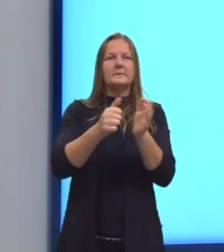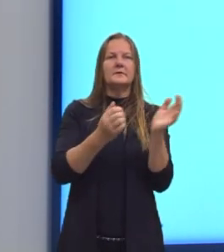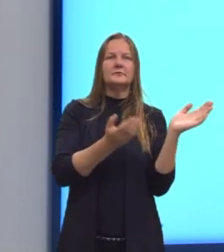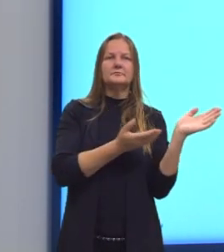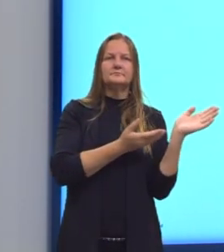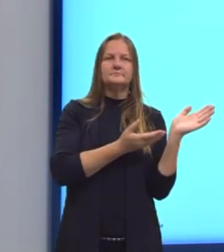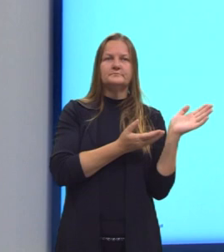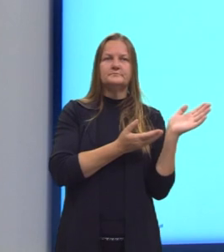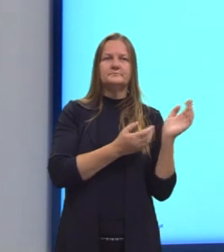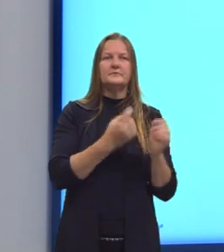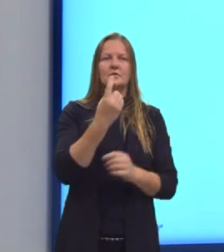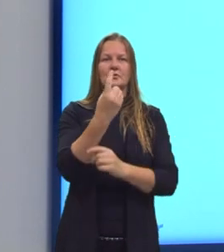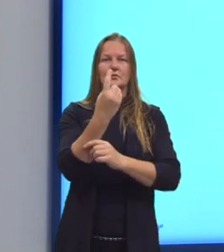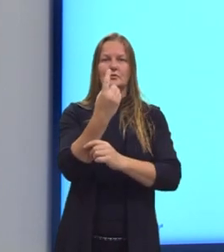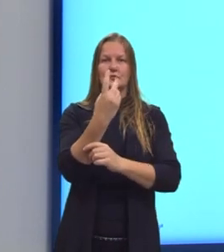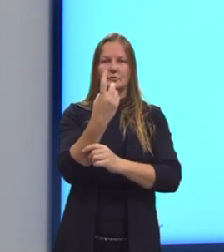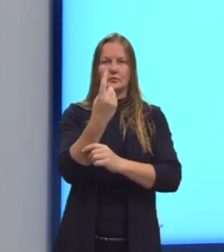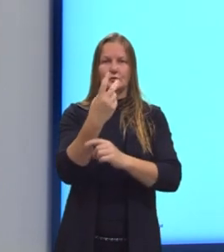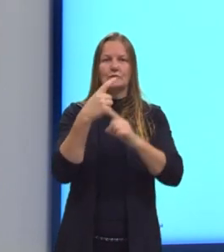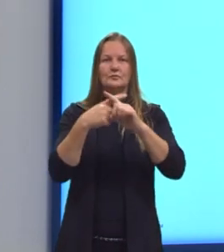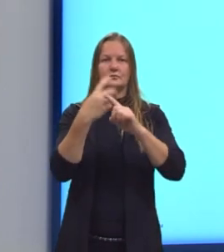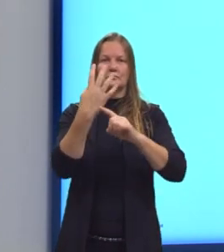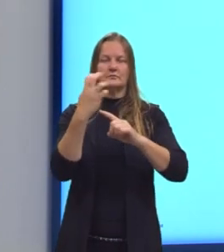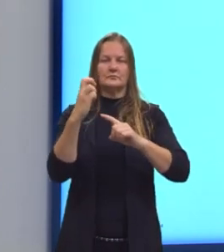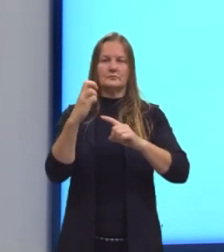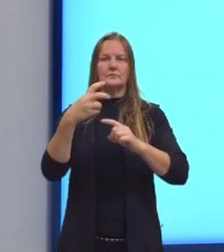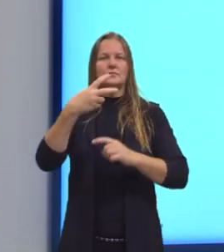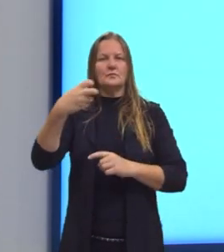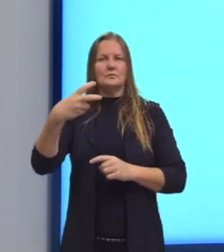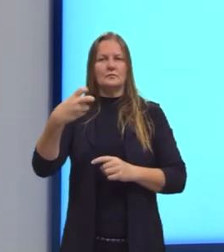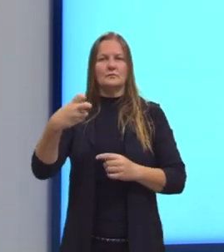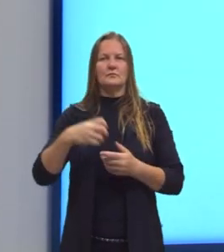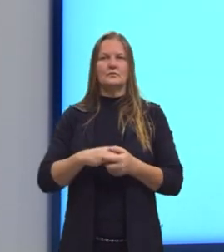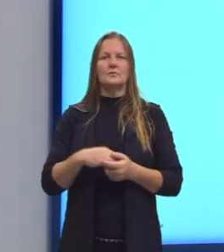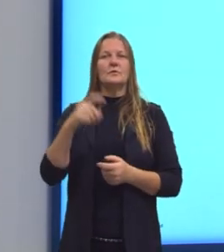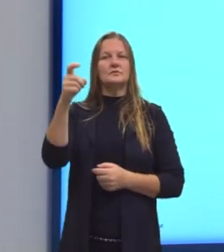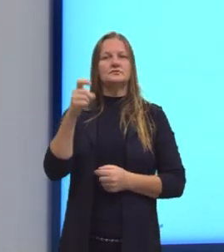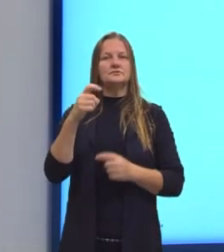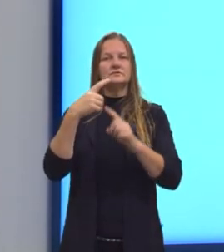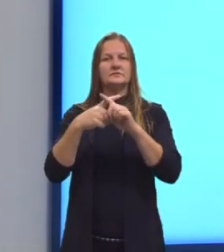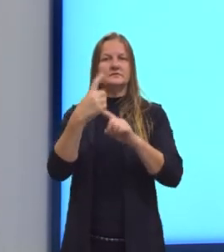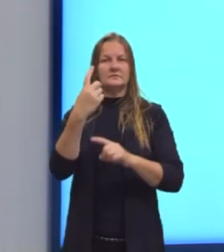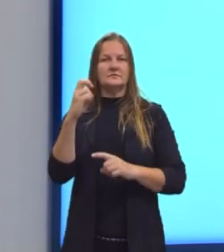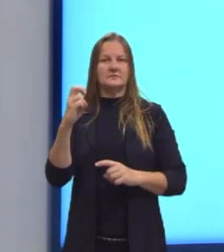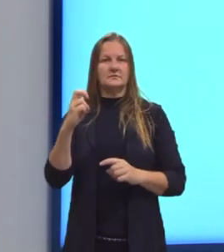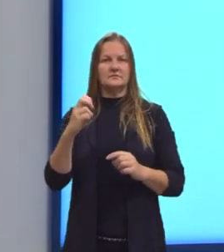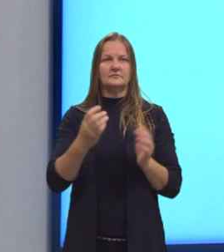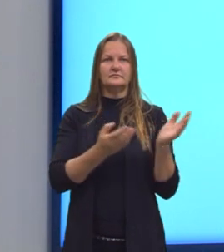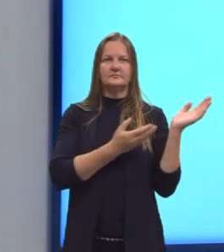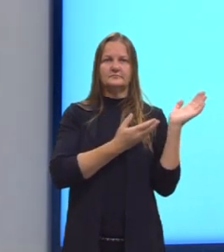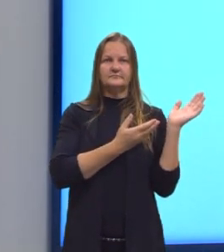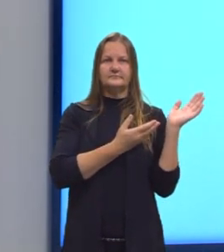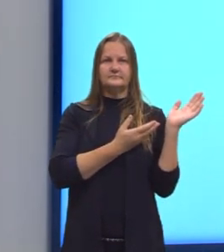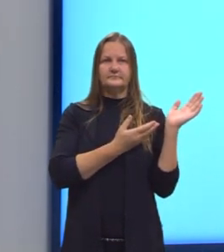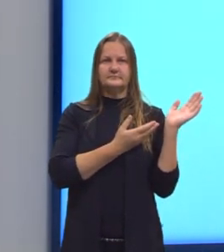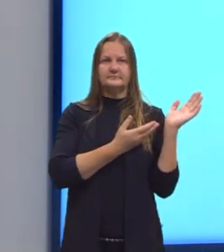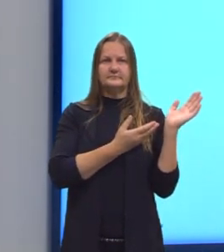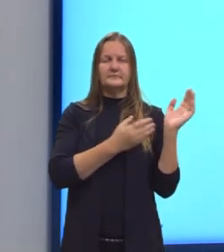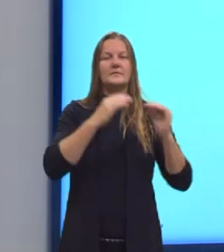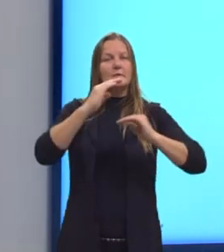então, 12 vezes 45 é igual a x vezes 15, certo? Foi